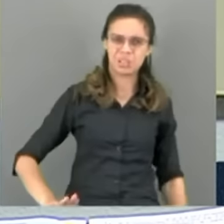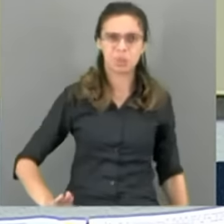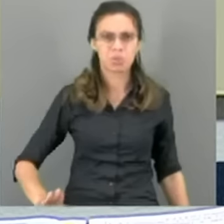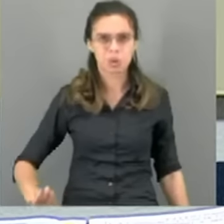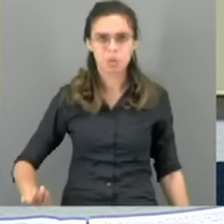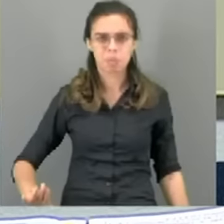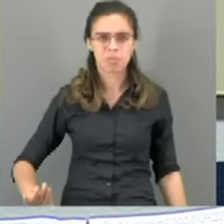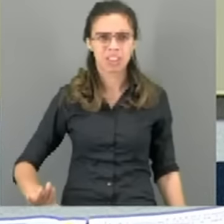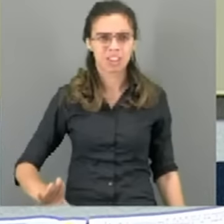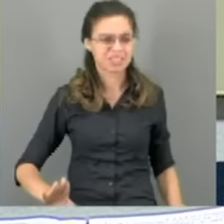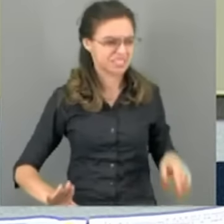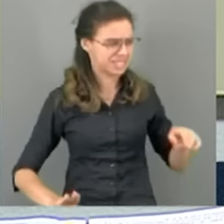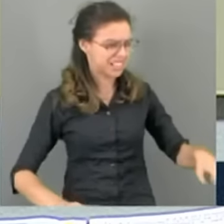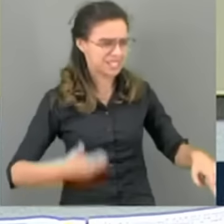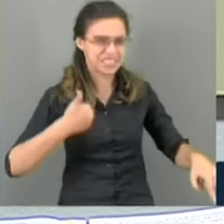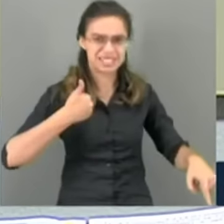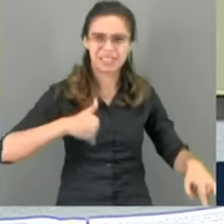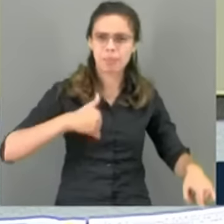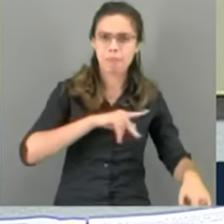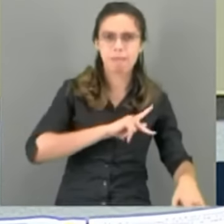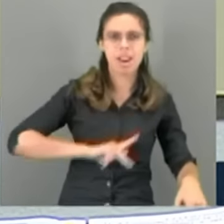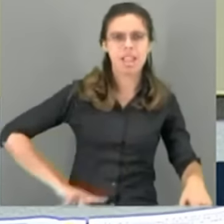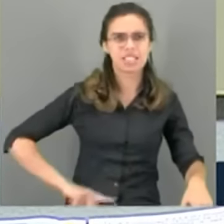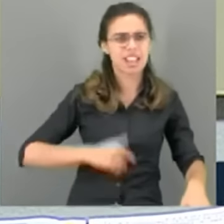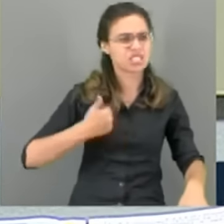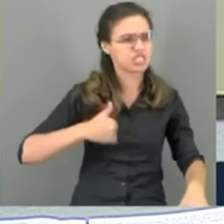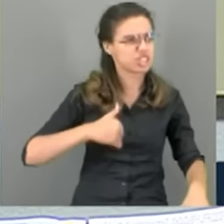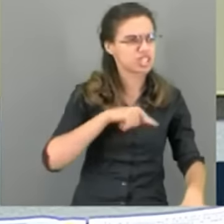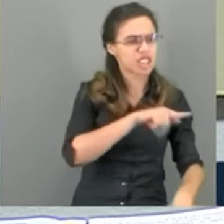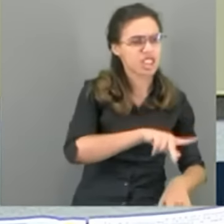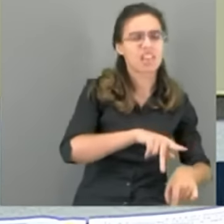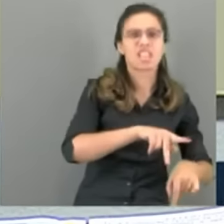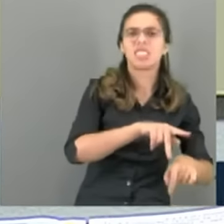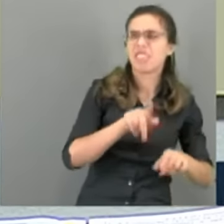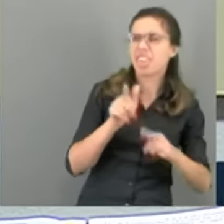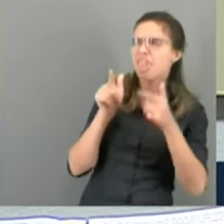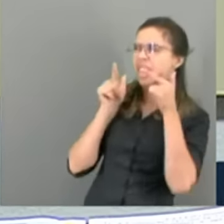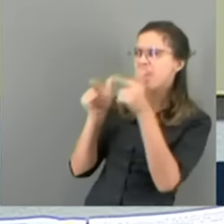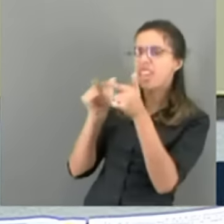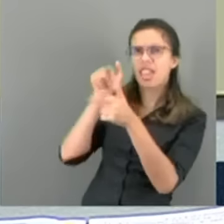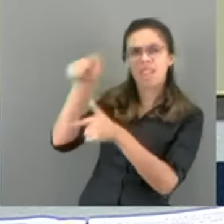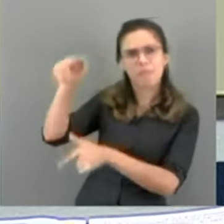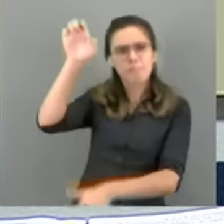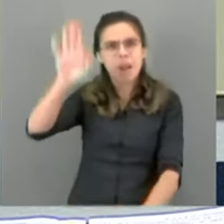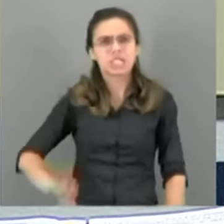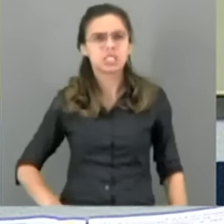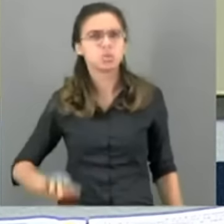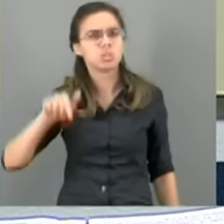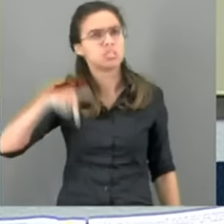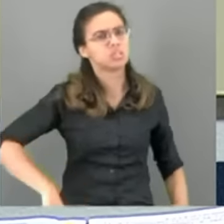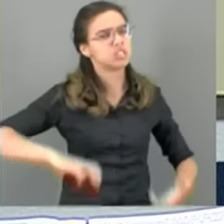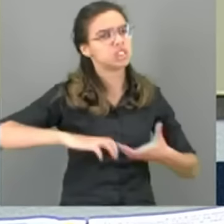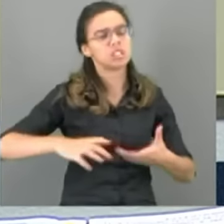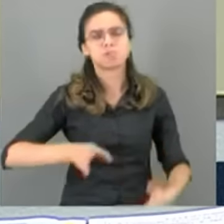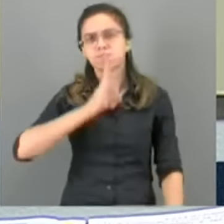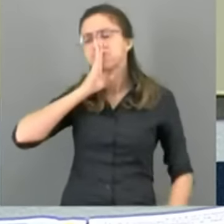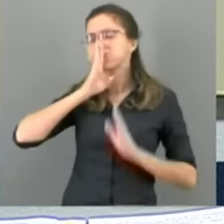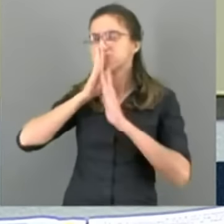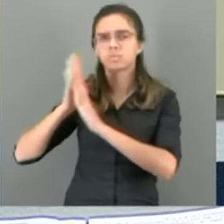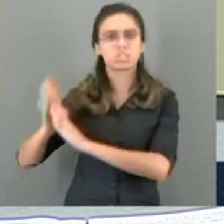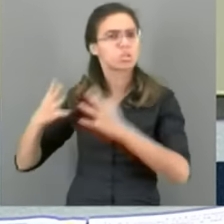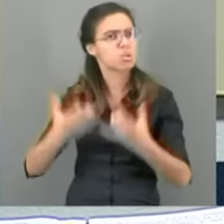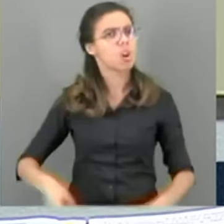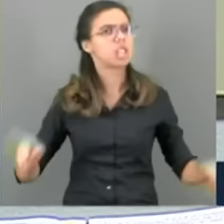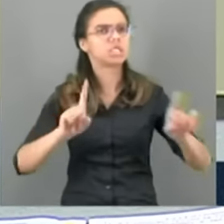vagabundo, como o Milley, aí o Senado, o Congresso, não pode se calar. Nós não